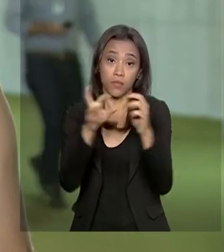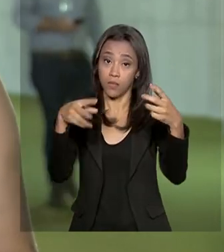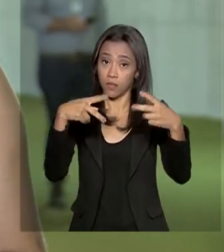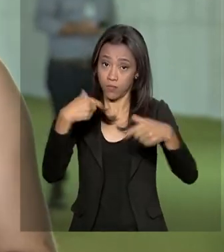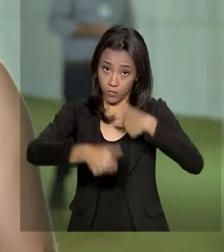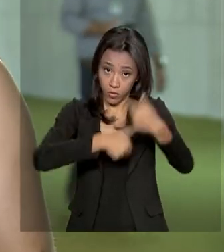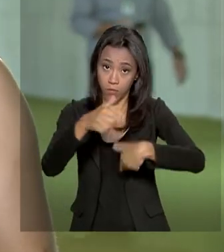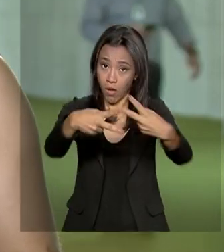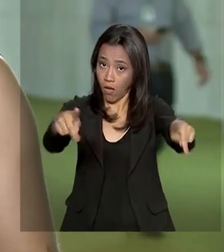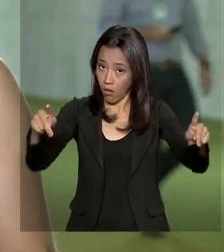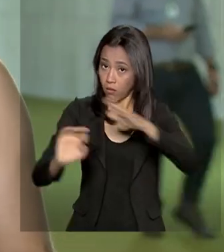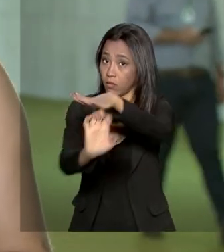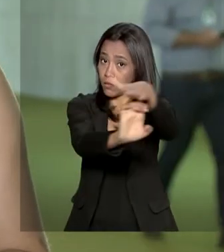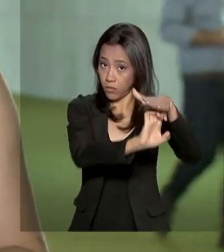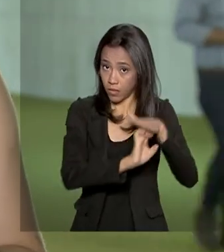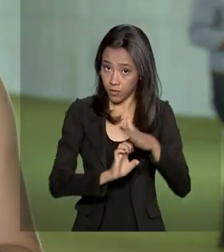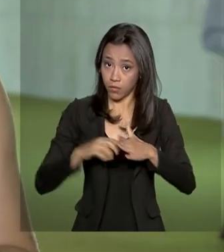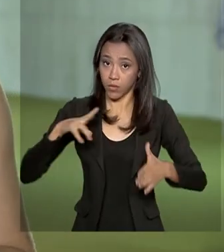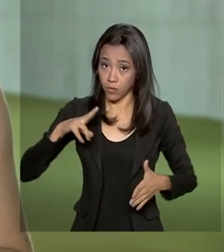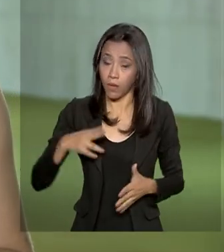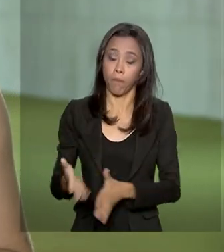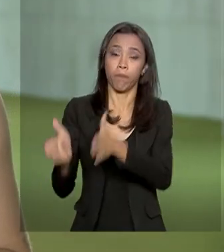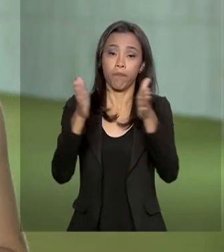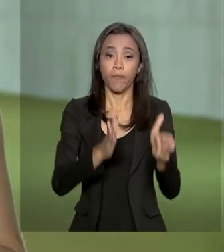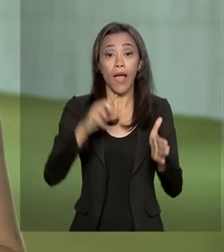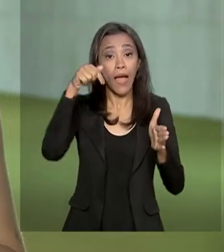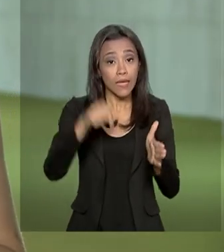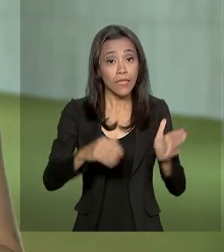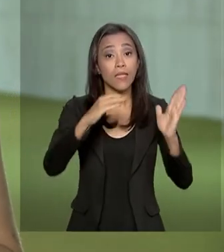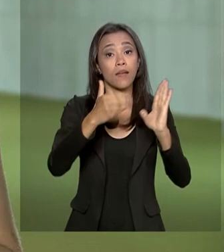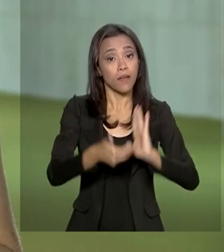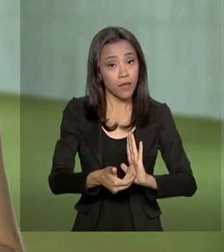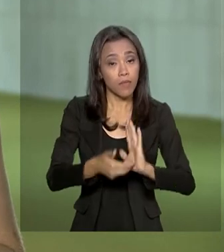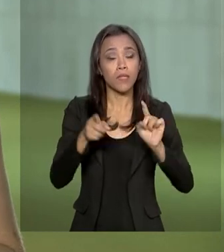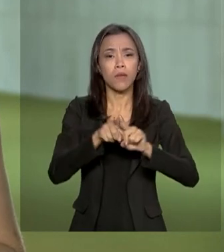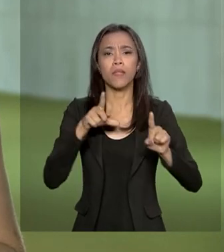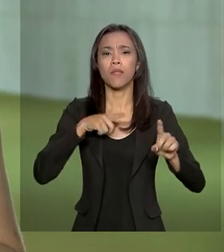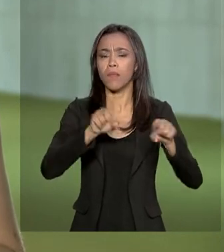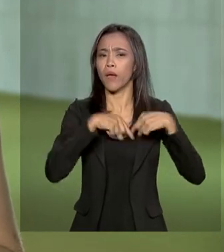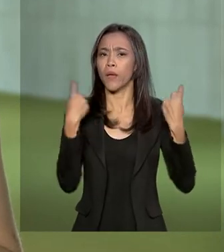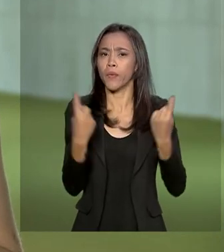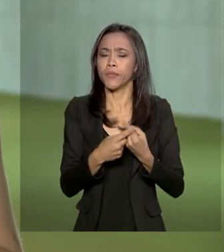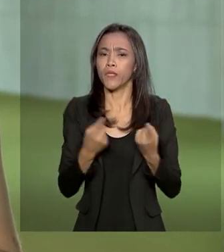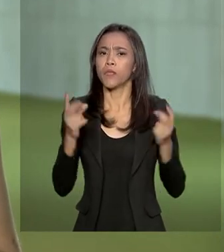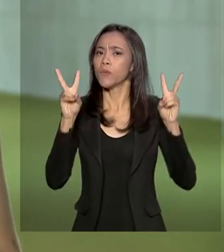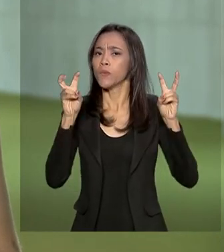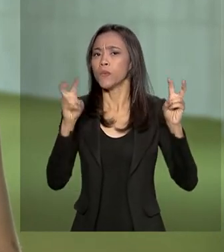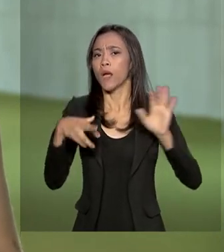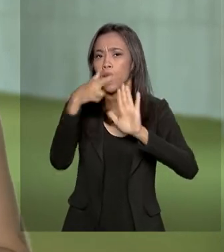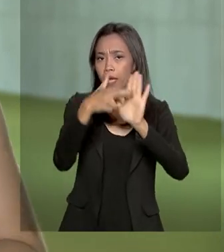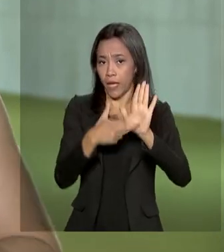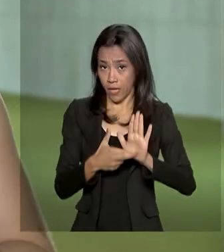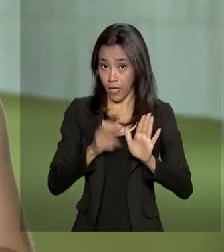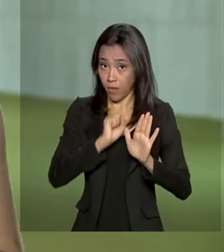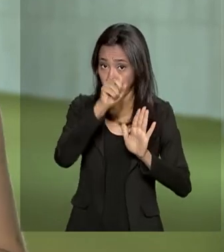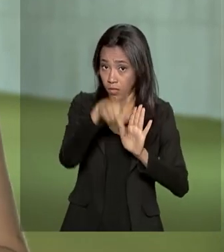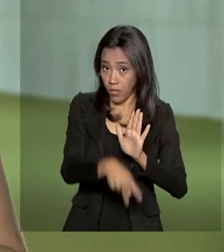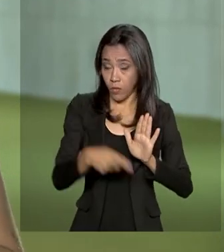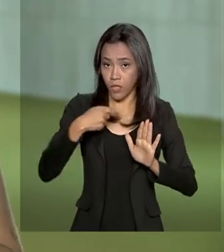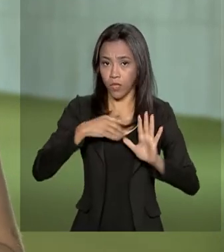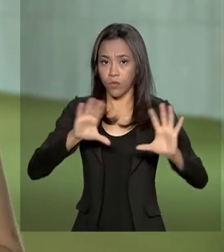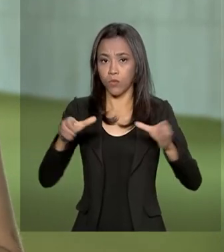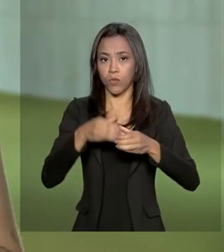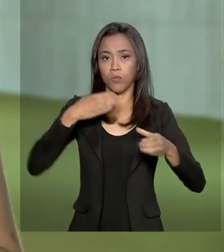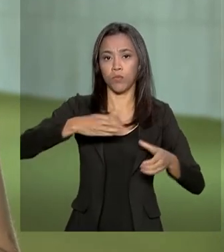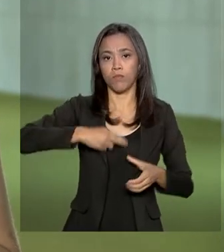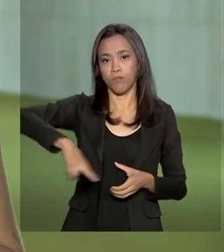privada. E aqui na Câmara a gente tem reunião dos deputados tratando aí da regra de aposentadoria para os militares. A expectativa é que